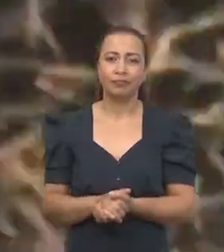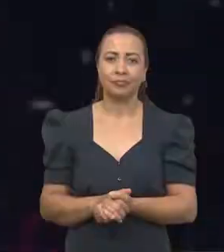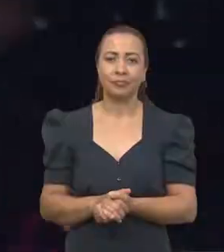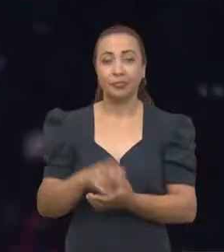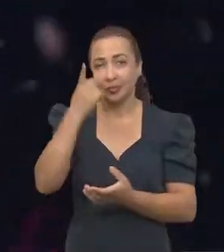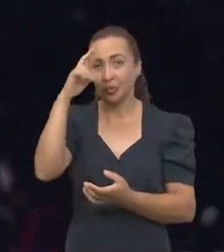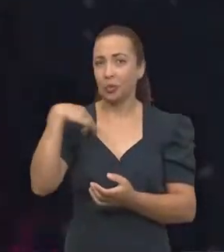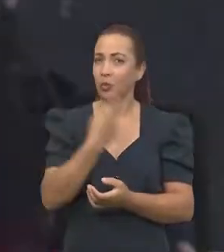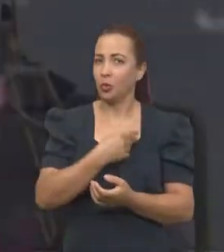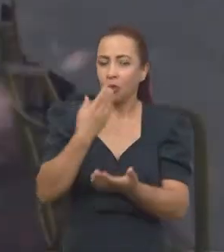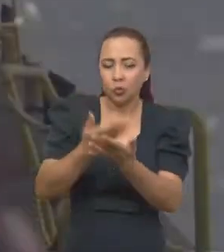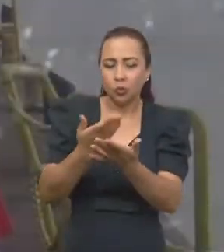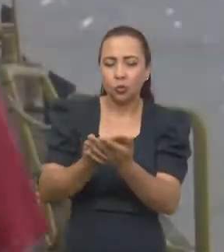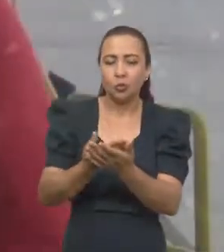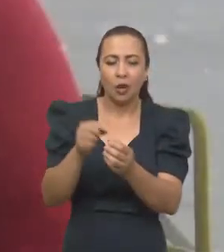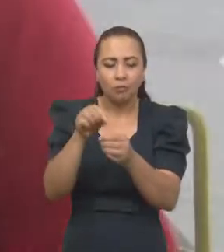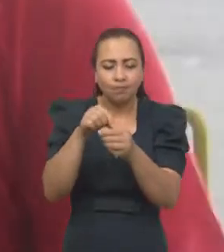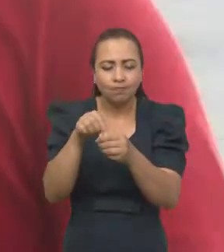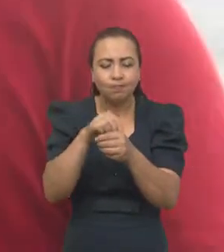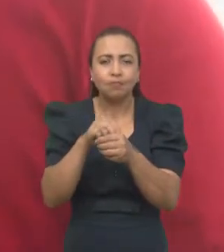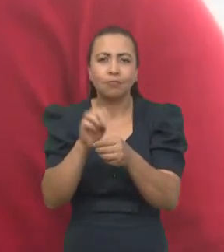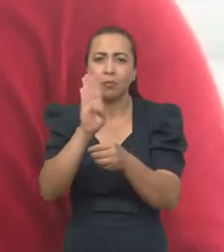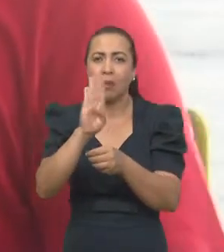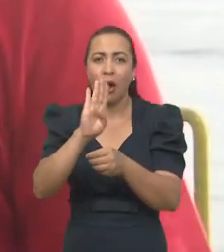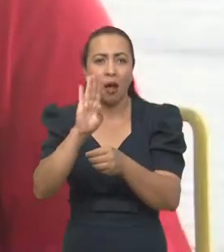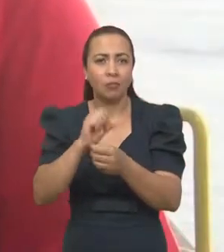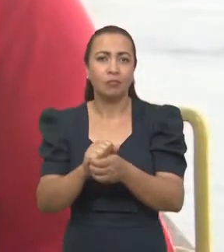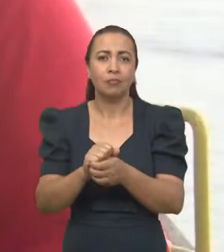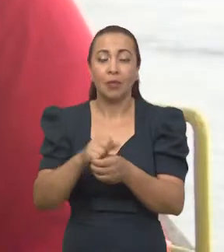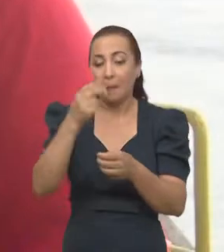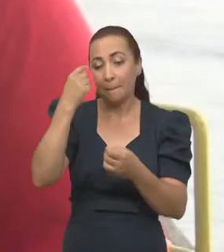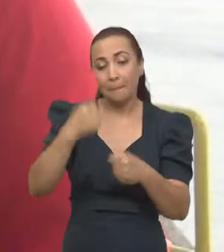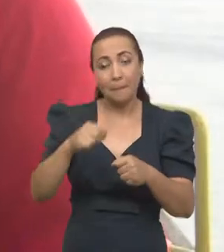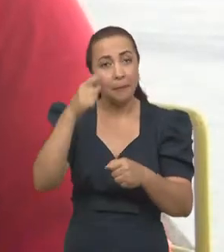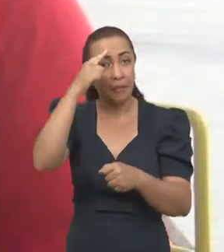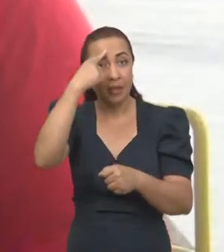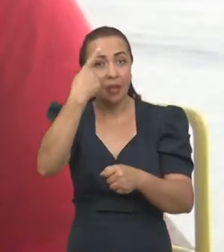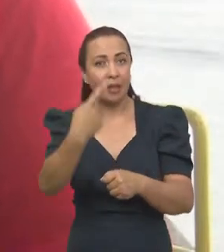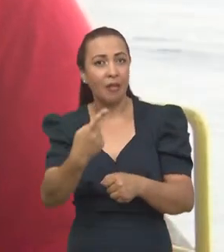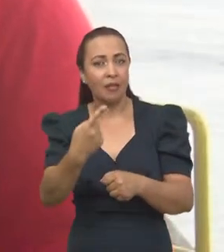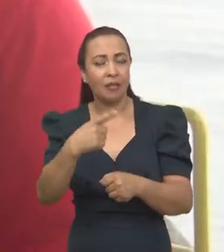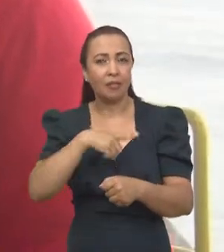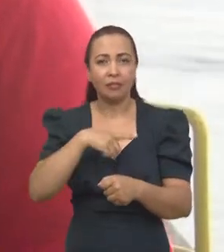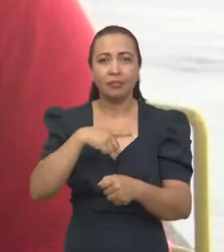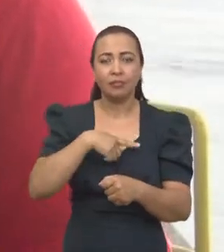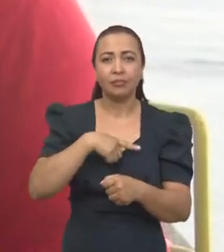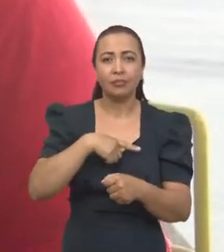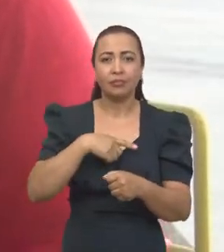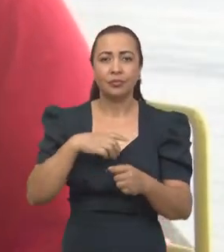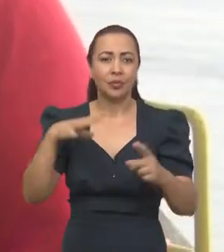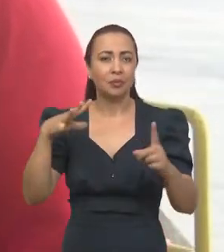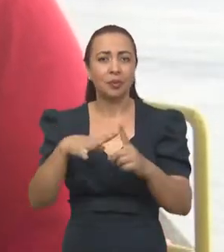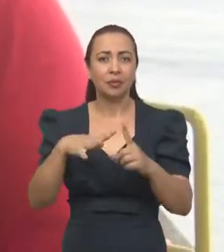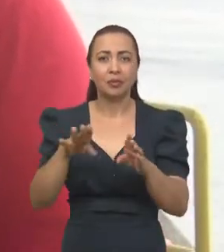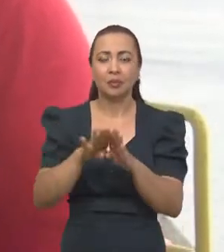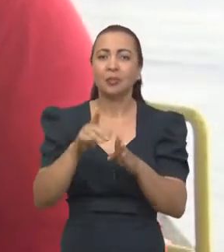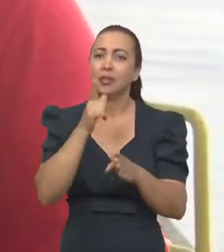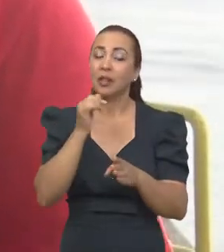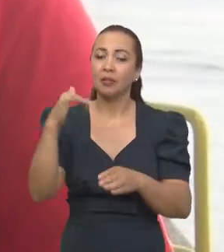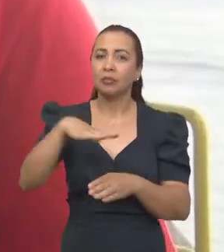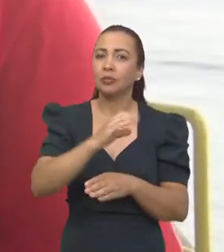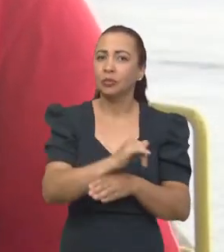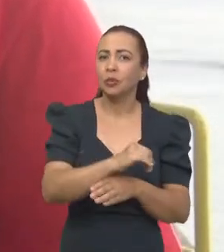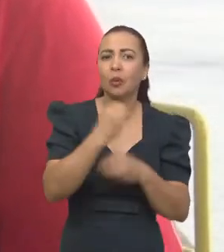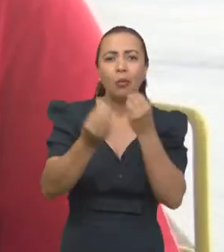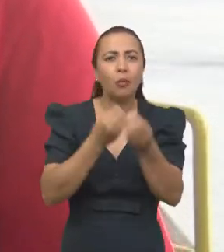Para a poder estudar esses microbiomas, é interessante a gente ter uma ideia da hidrodinâmica e da parte termodinâmica do oceano.